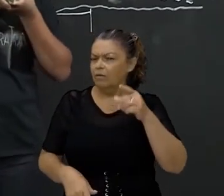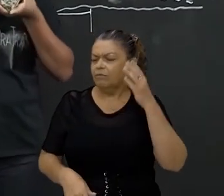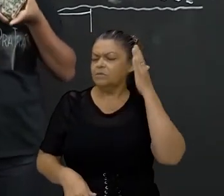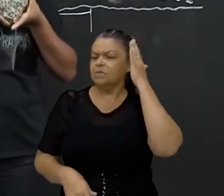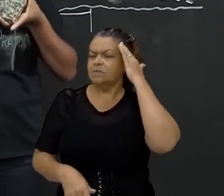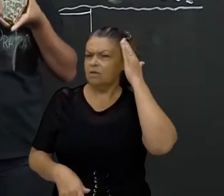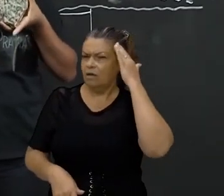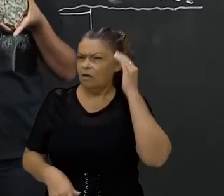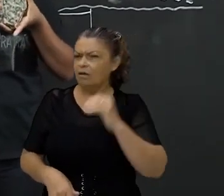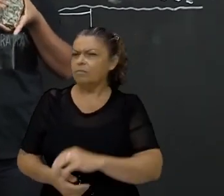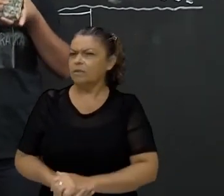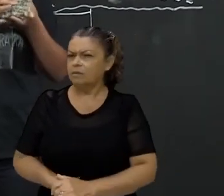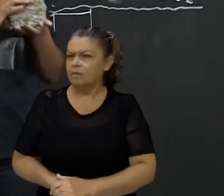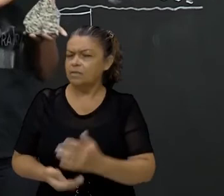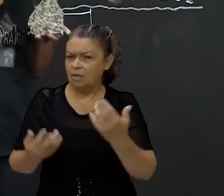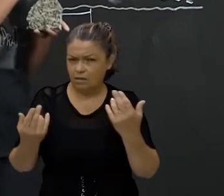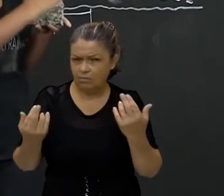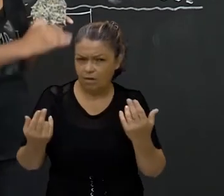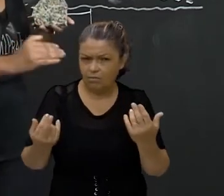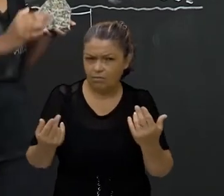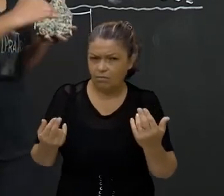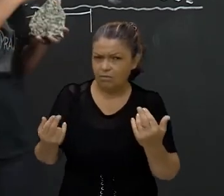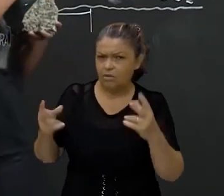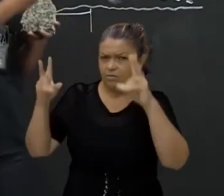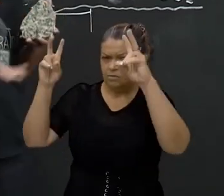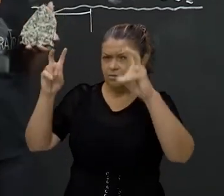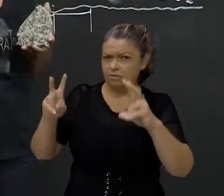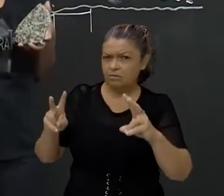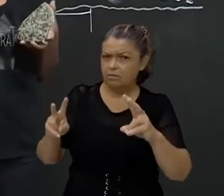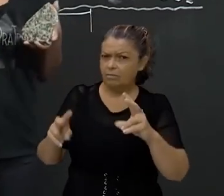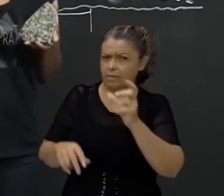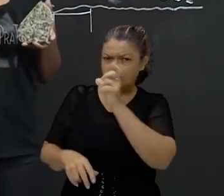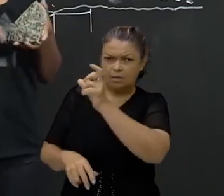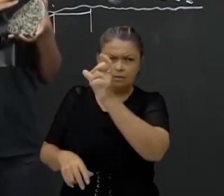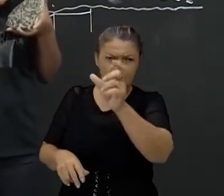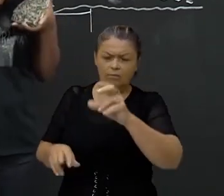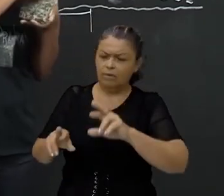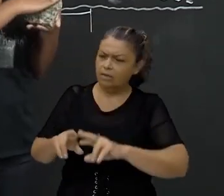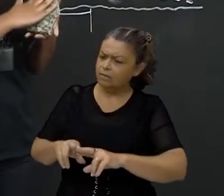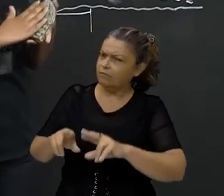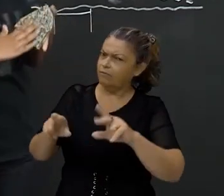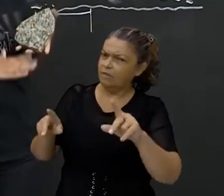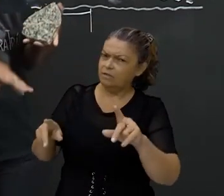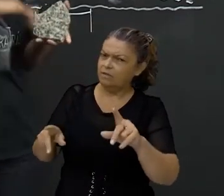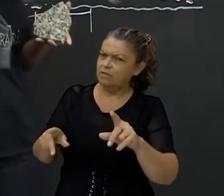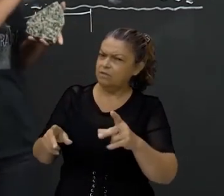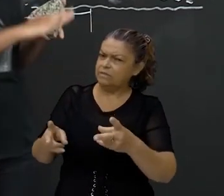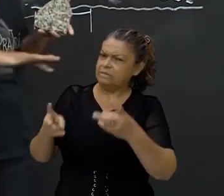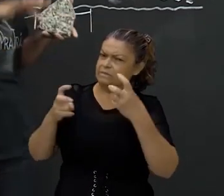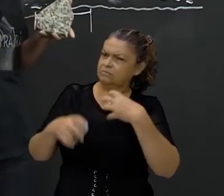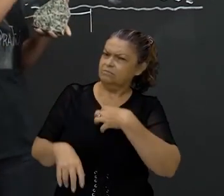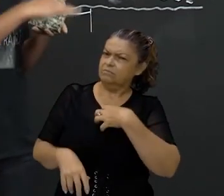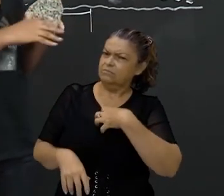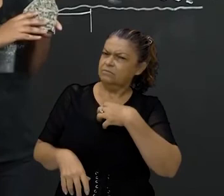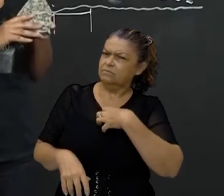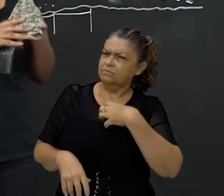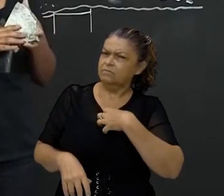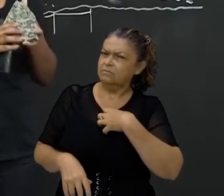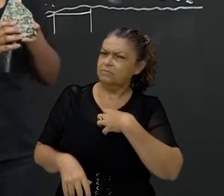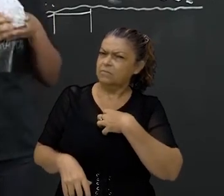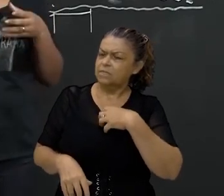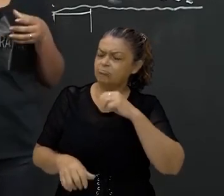que são os mesmos tons, só que eles estão organizados de forma diferente. Dá aquela impressão que foram derretidos mesmo, estão assim,